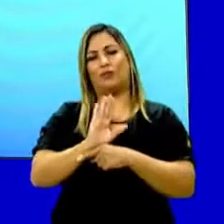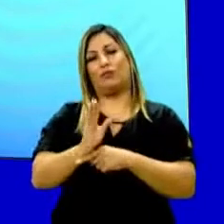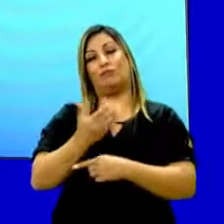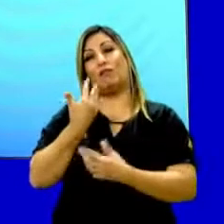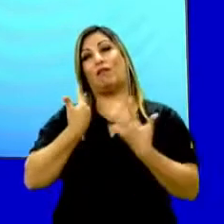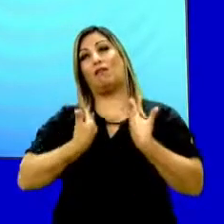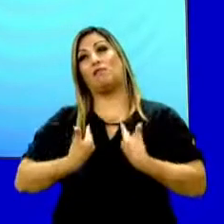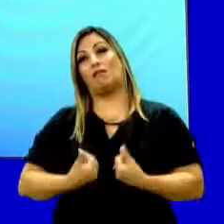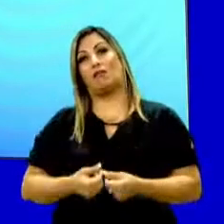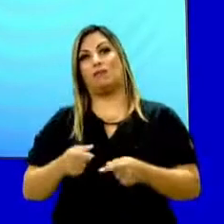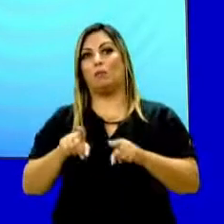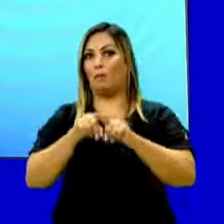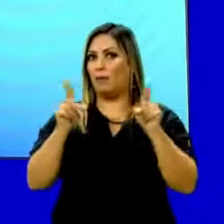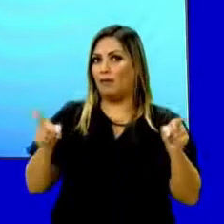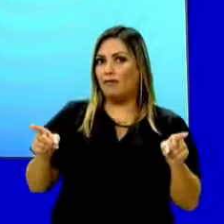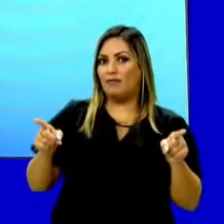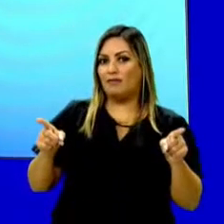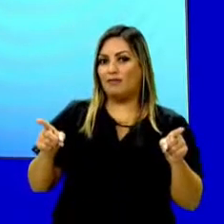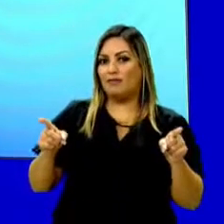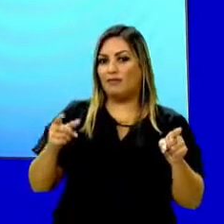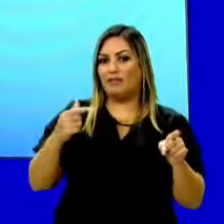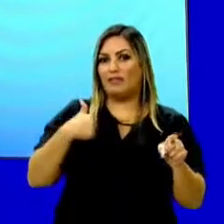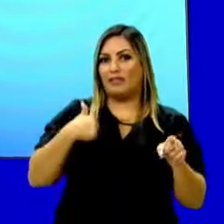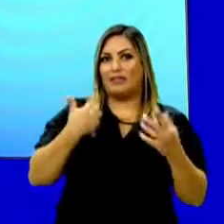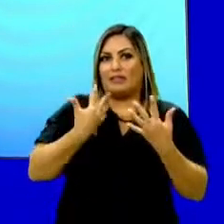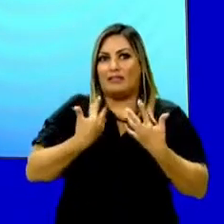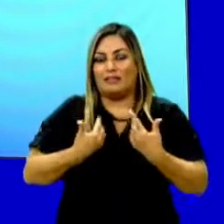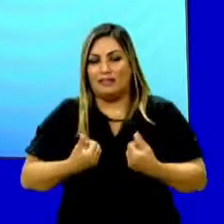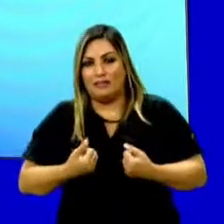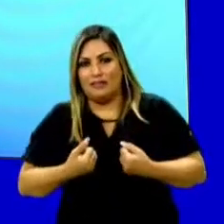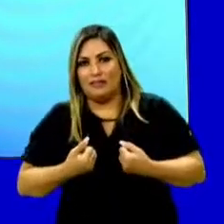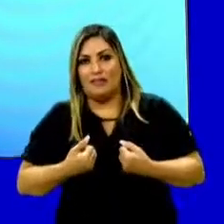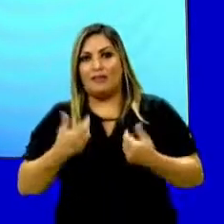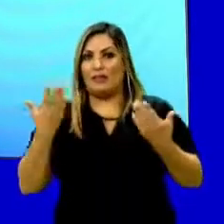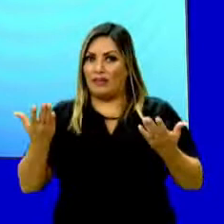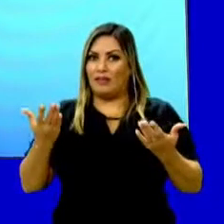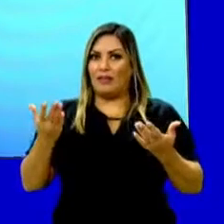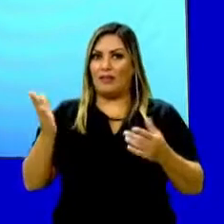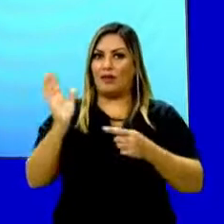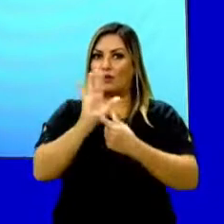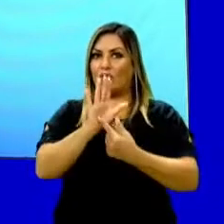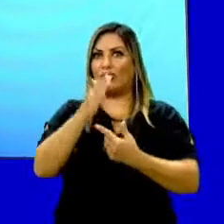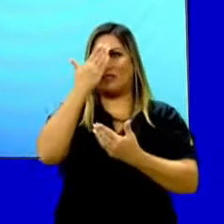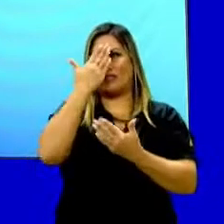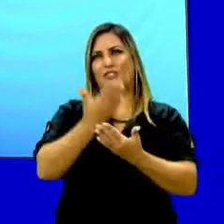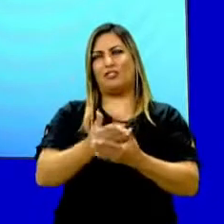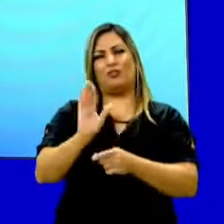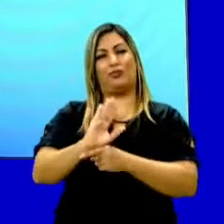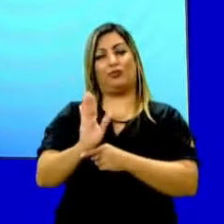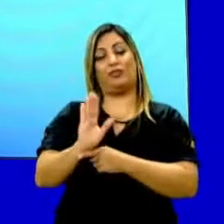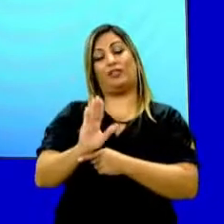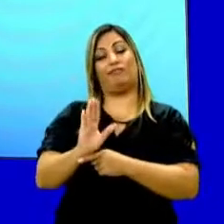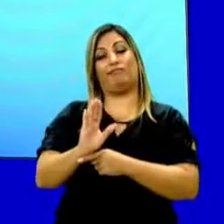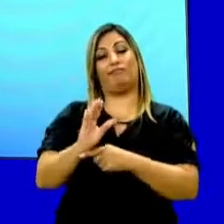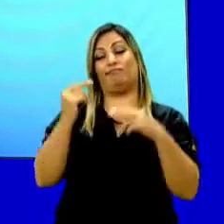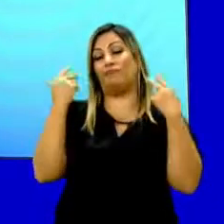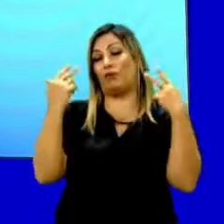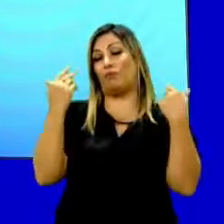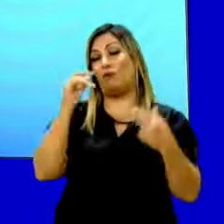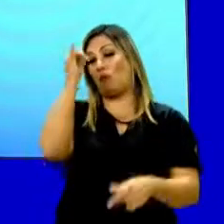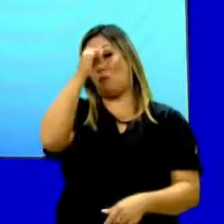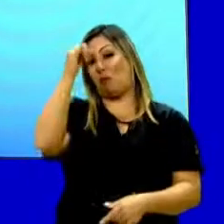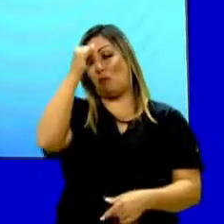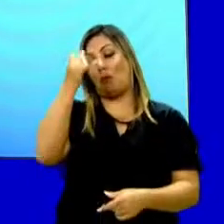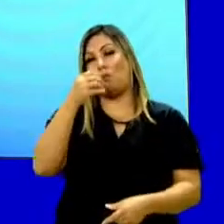pouco monótono. Porém, quando você já está um pouco incansado e aí leva a crer que haveria um final